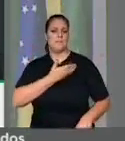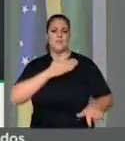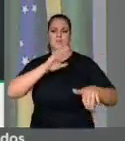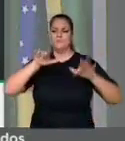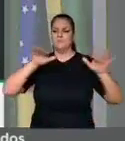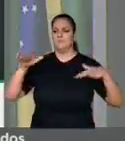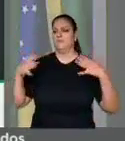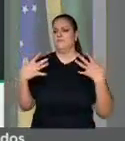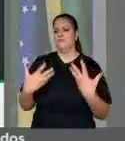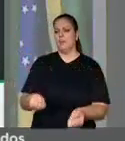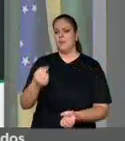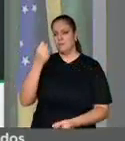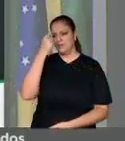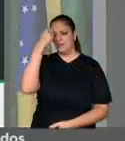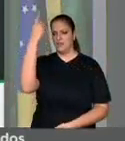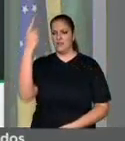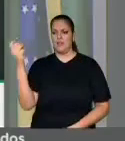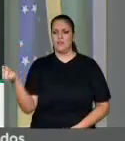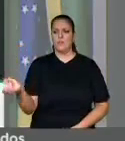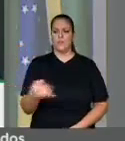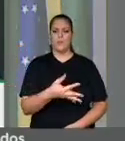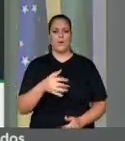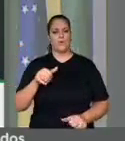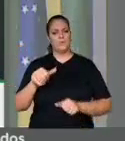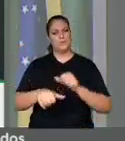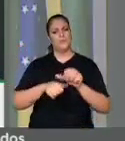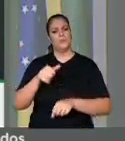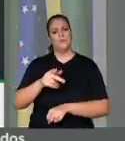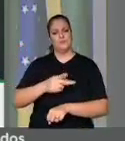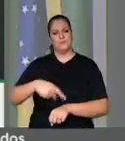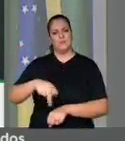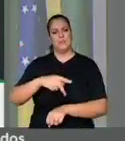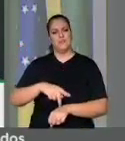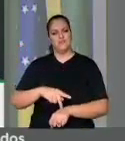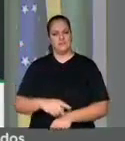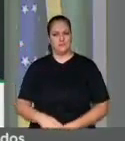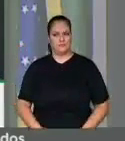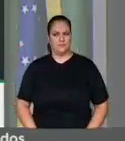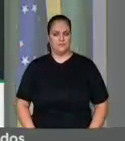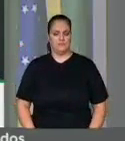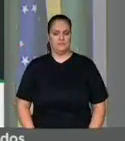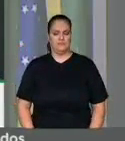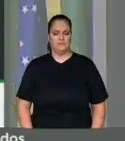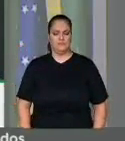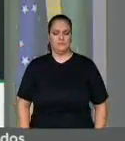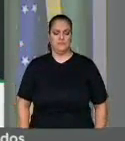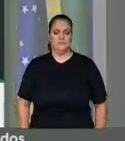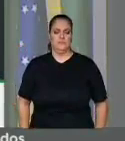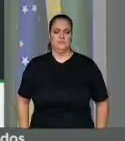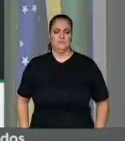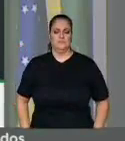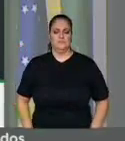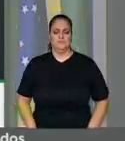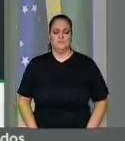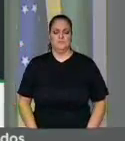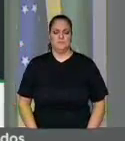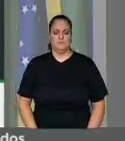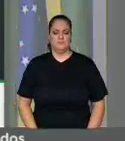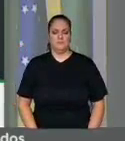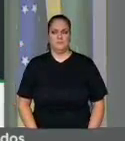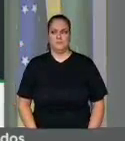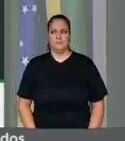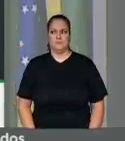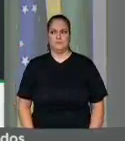inovadora, é possível transformar o Brasil. Eu tenho, inclusive, um projeto aqui que está na